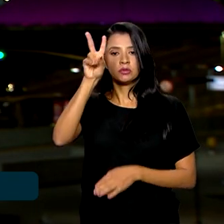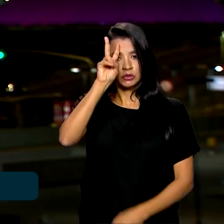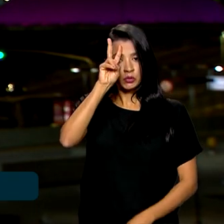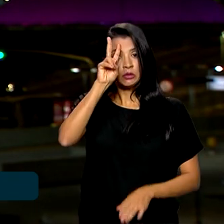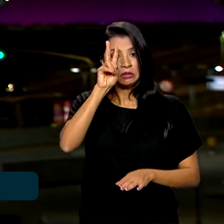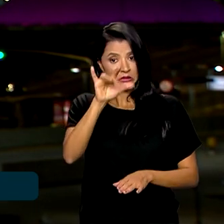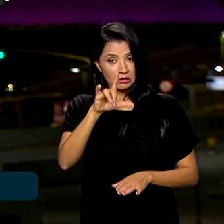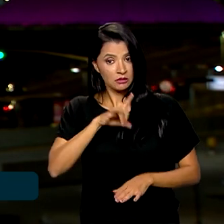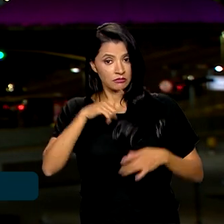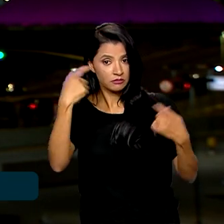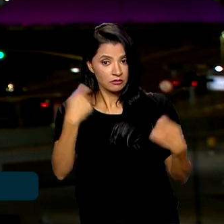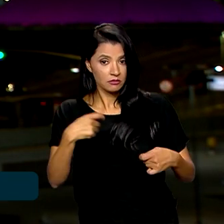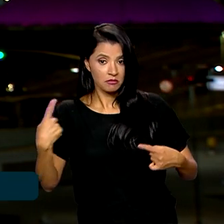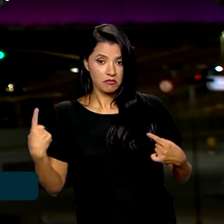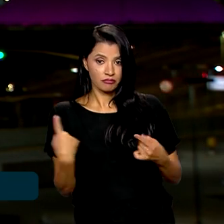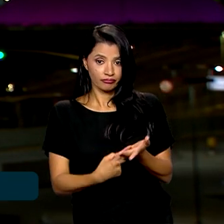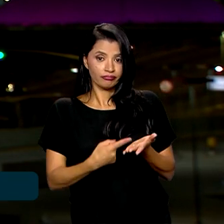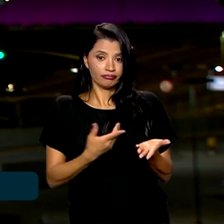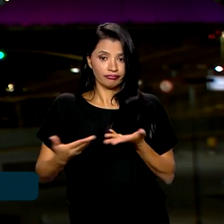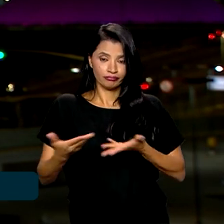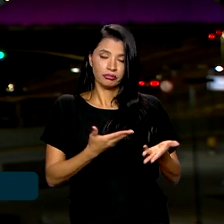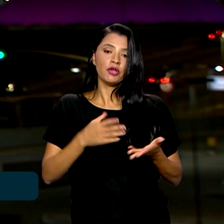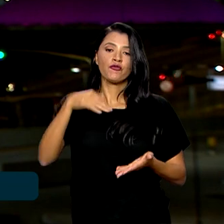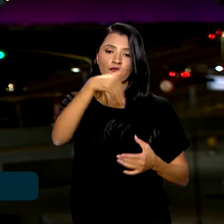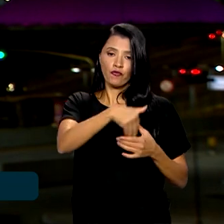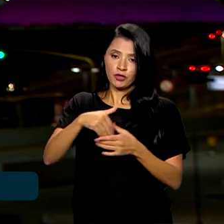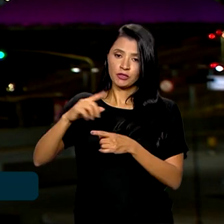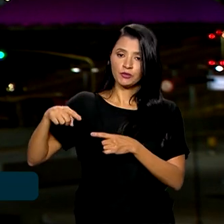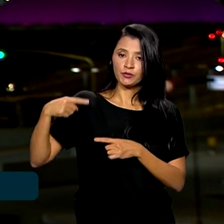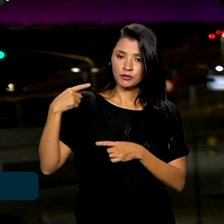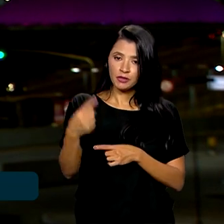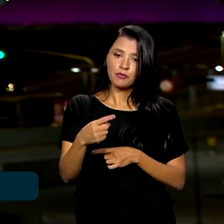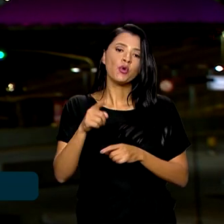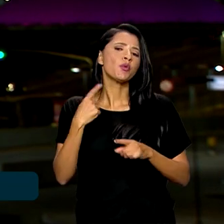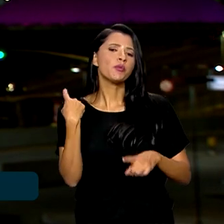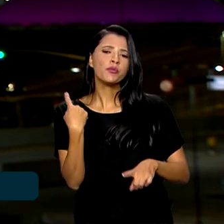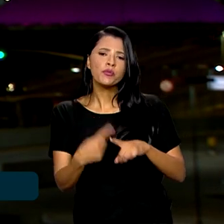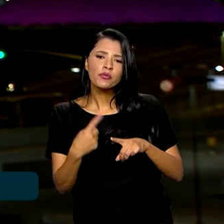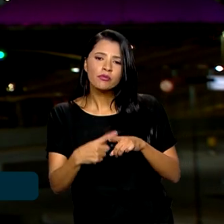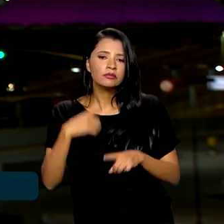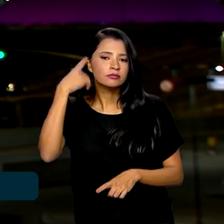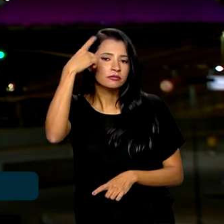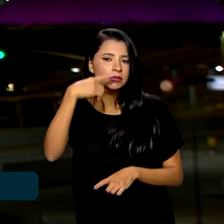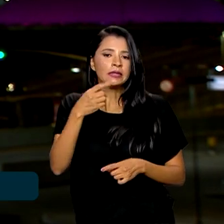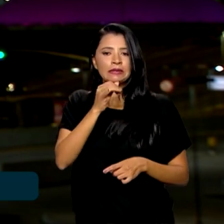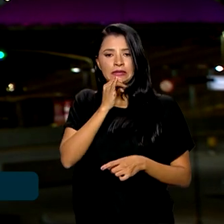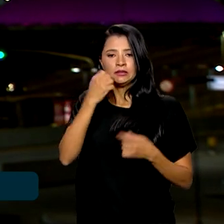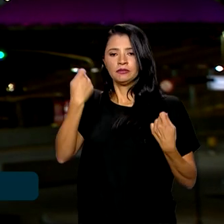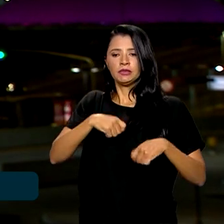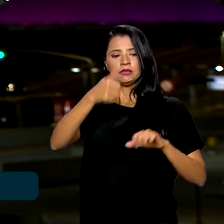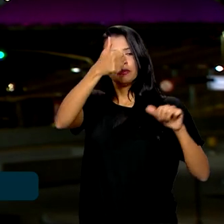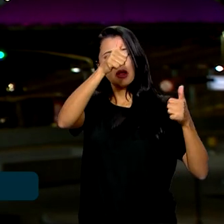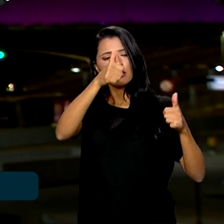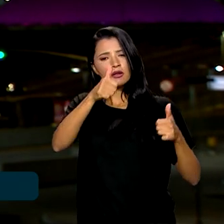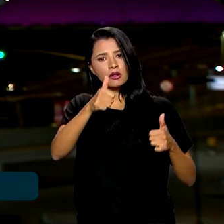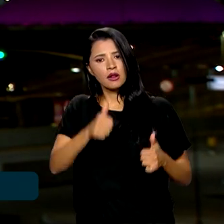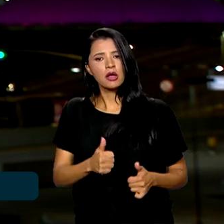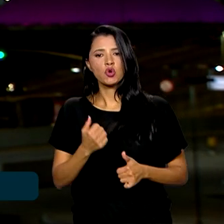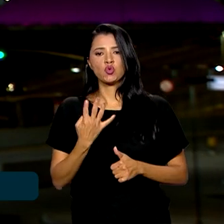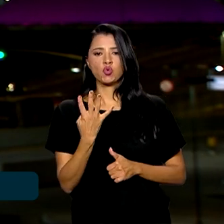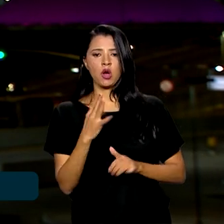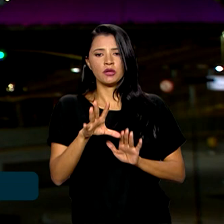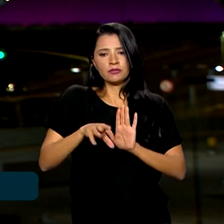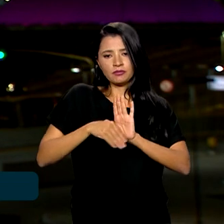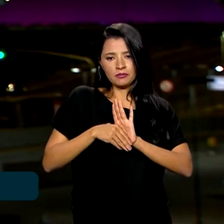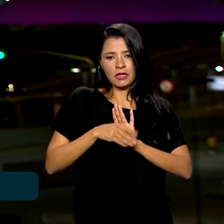caso haja consenso. A votação será no dia seguinte. Isso porque os deputados ainda devem analisar quatro emendas